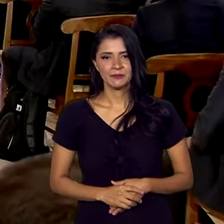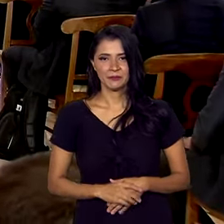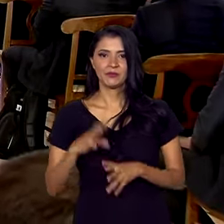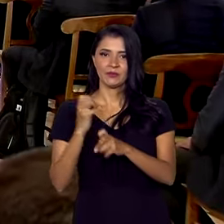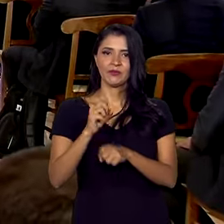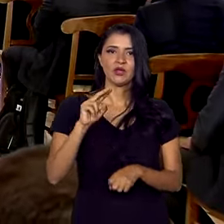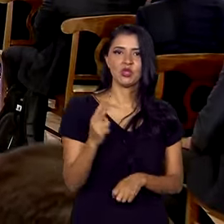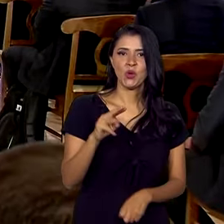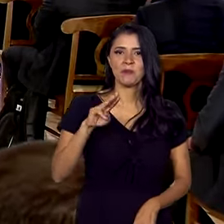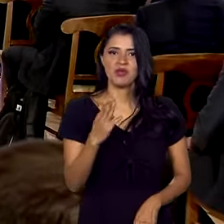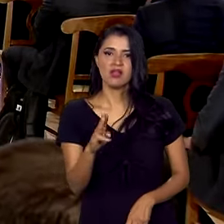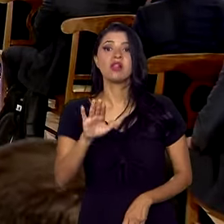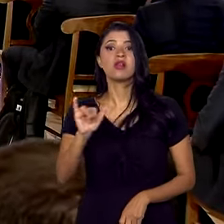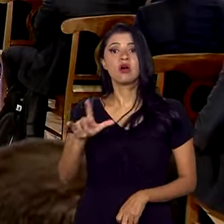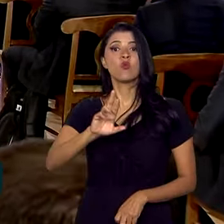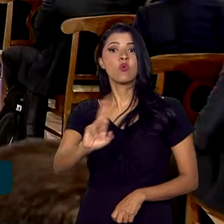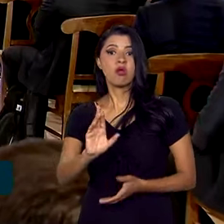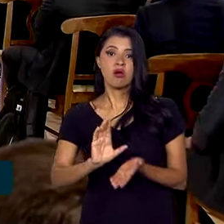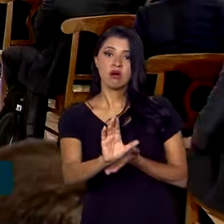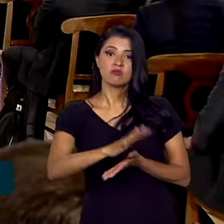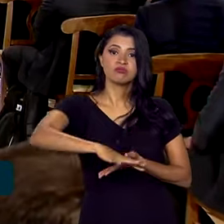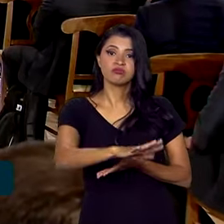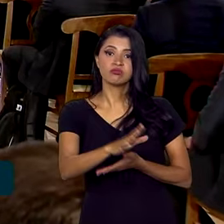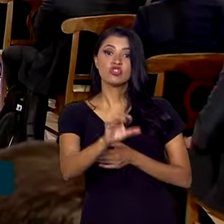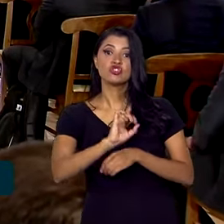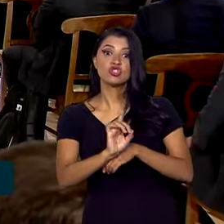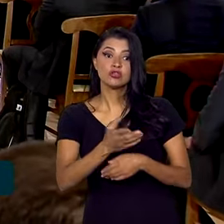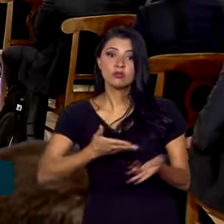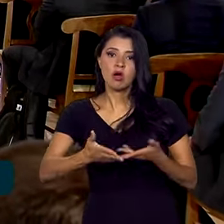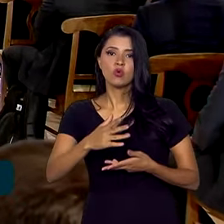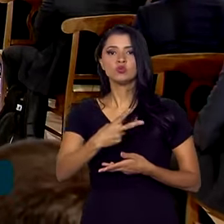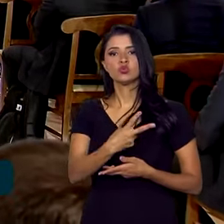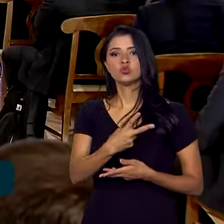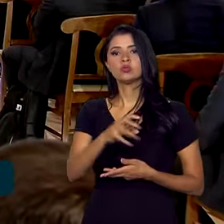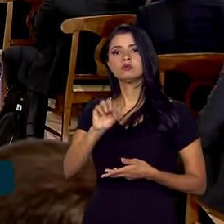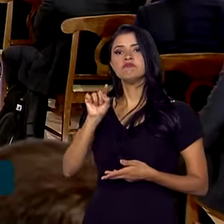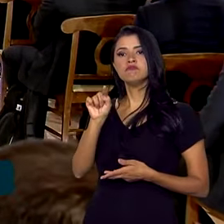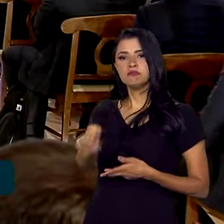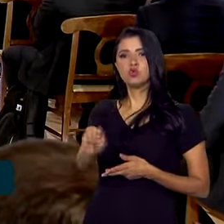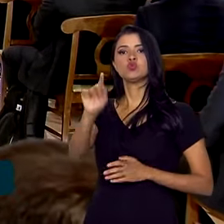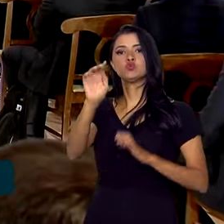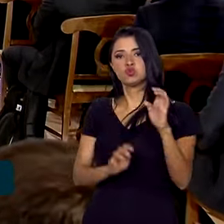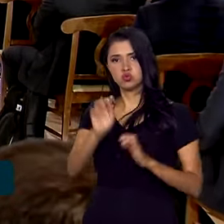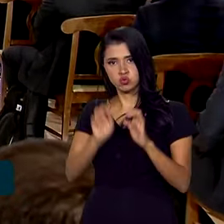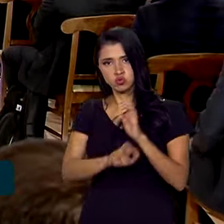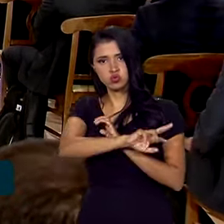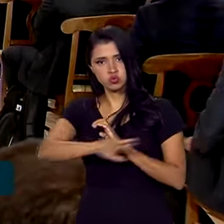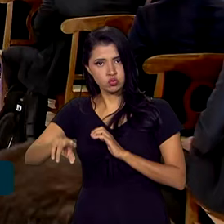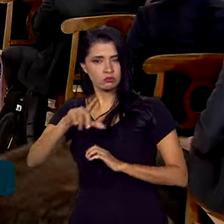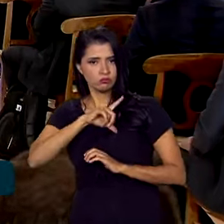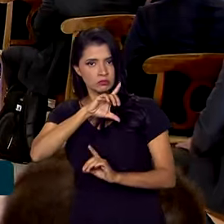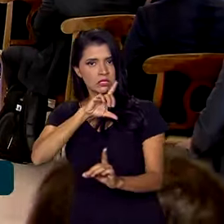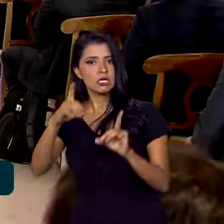2 bilhões de reais destinados para o engajamento digital de 200 mil indústrias. Com atendimento direto